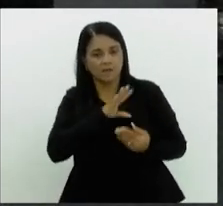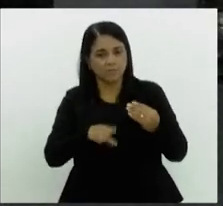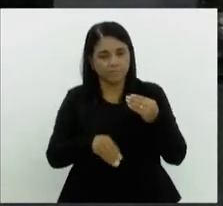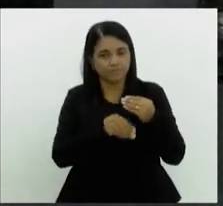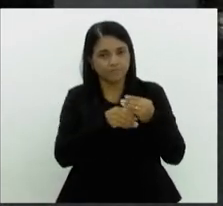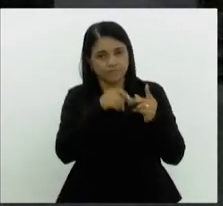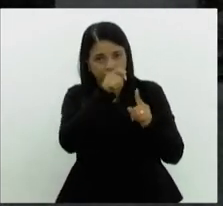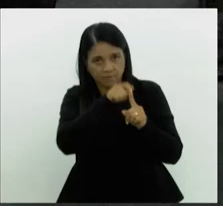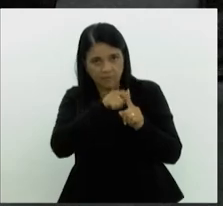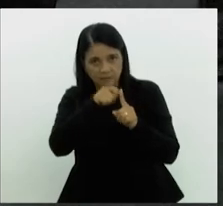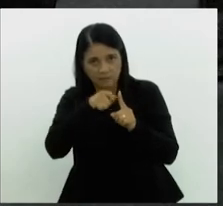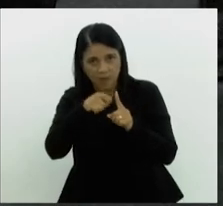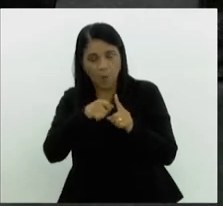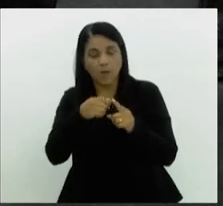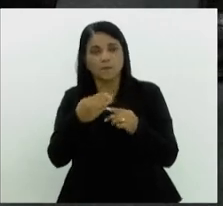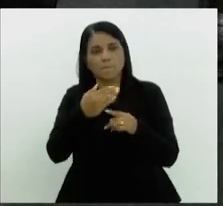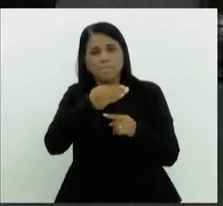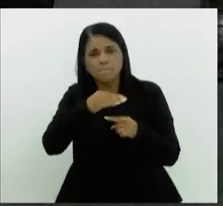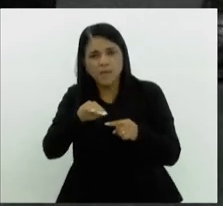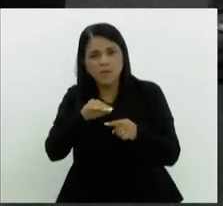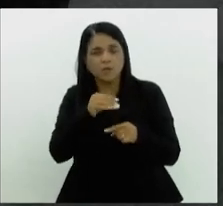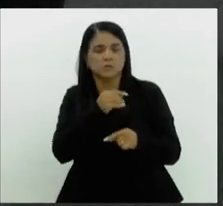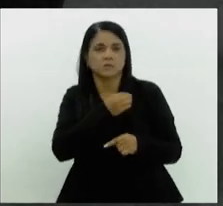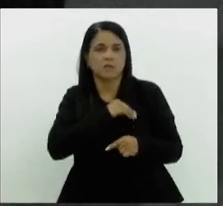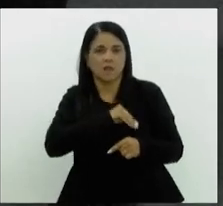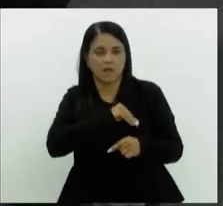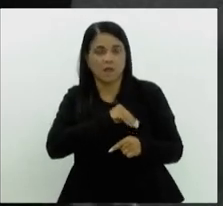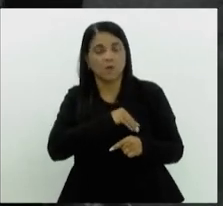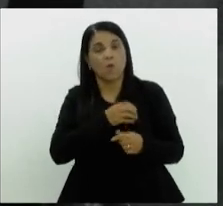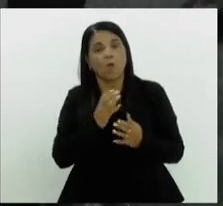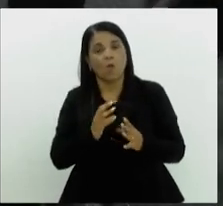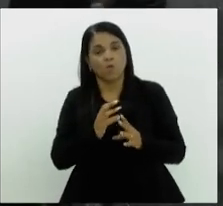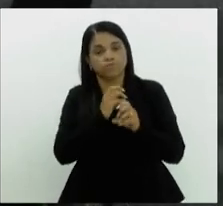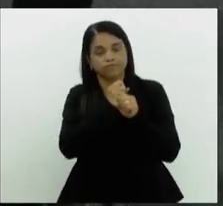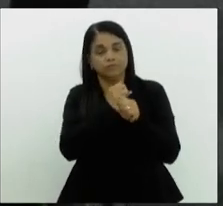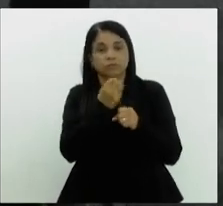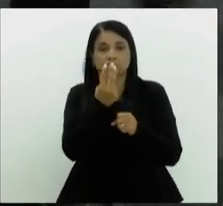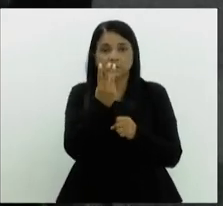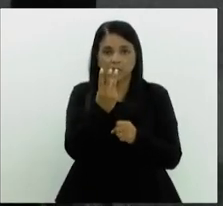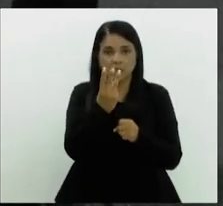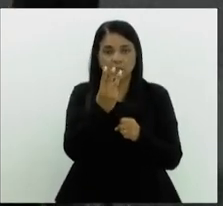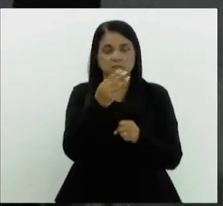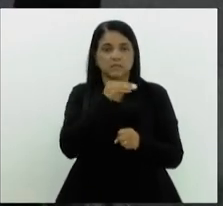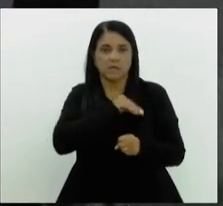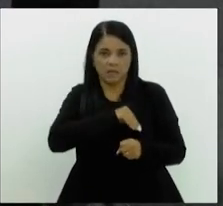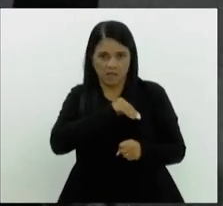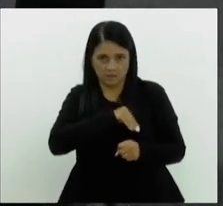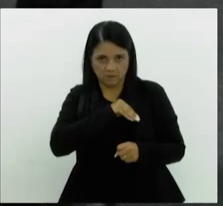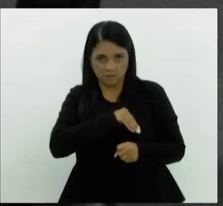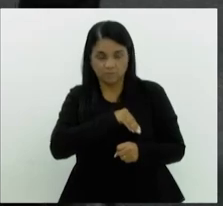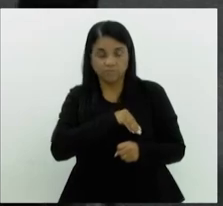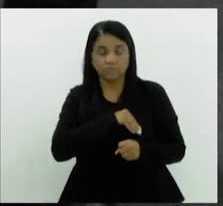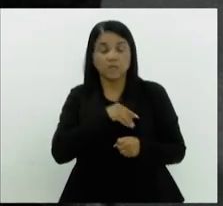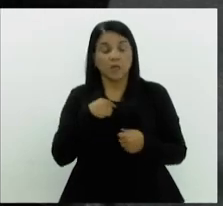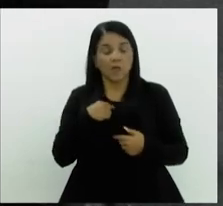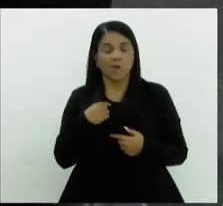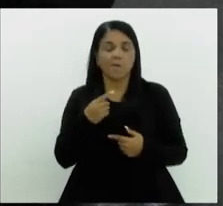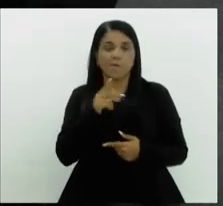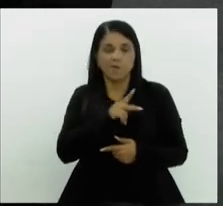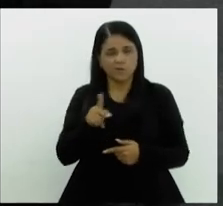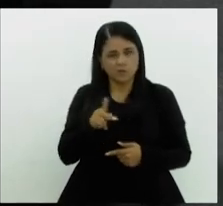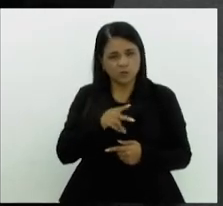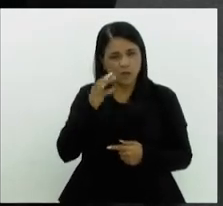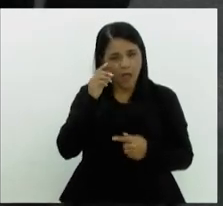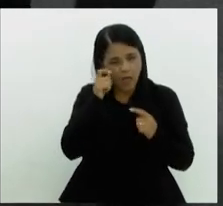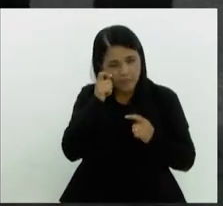capita até meio salário mínimo ou uma renda mensal de três salários mínimos. Também, como professora, chegada na educação, atenta